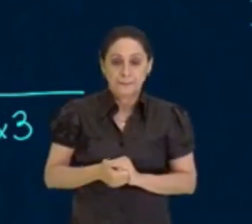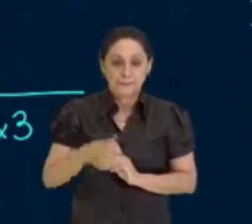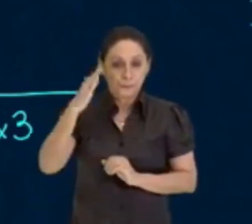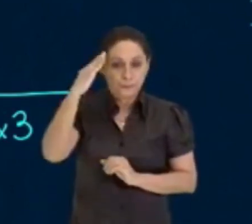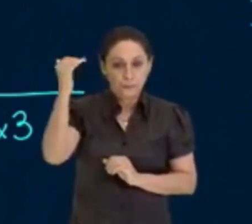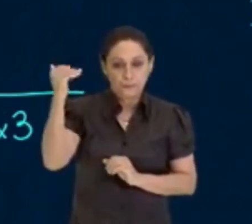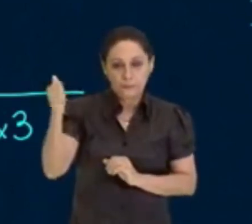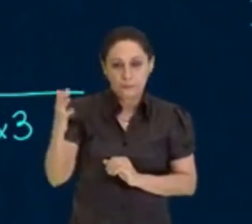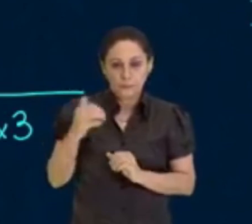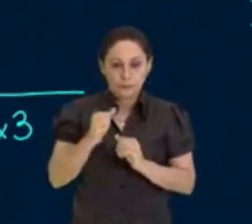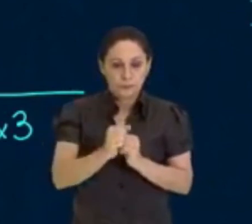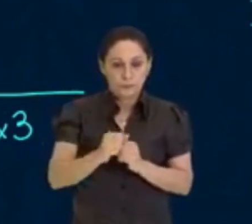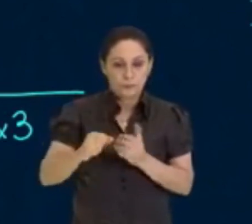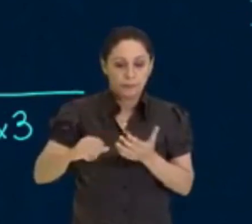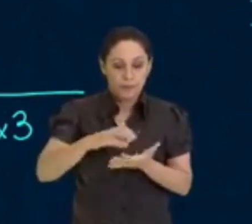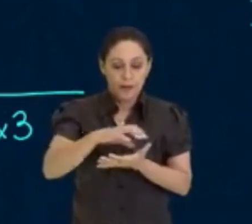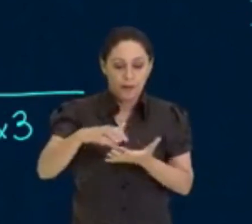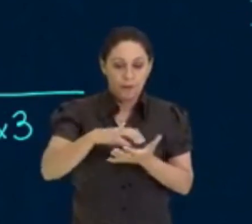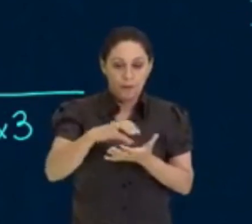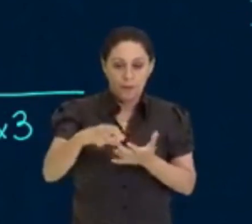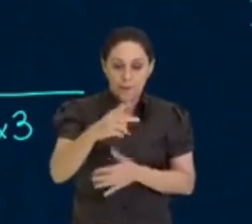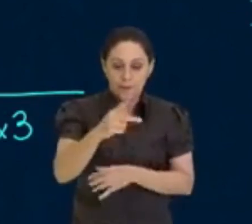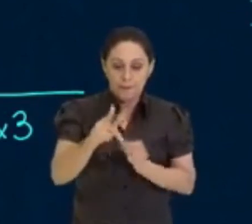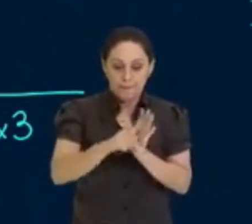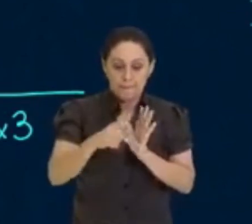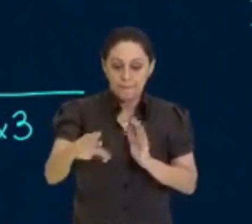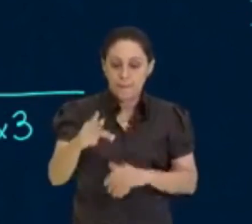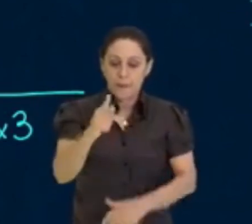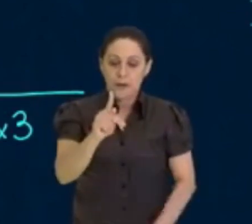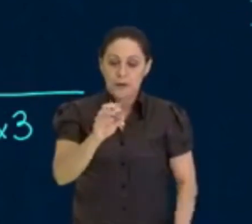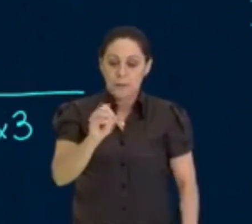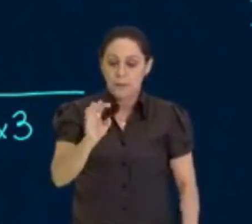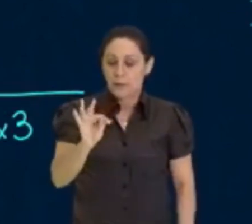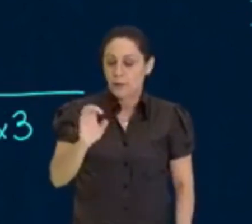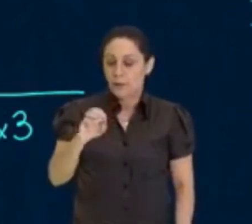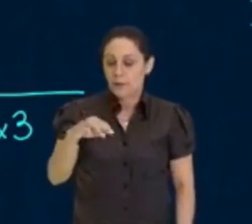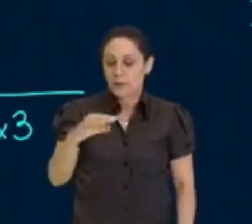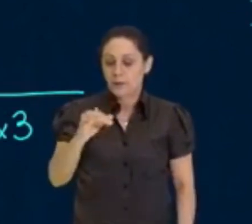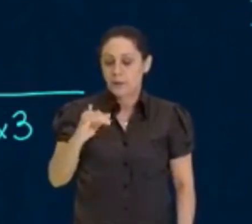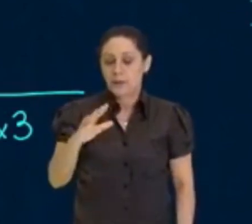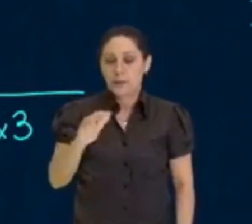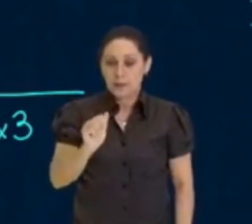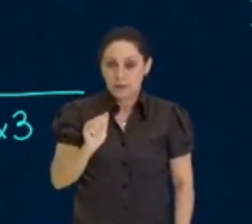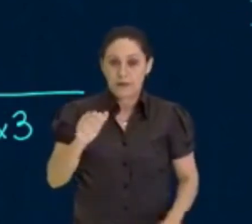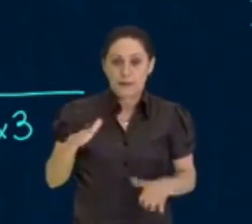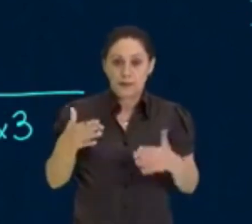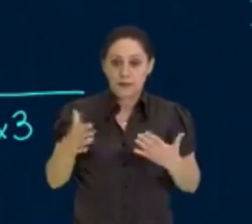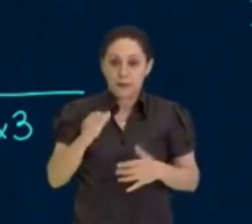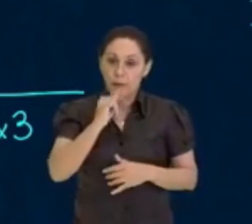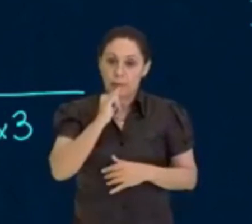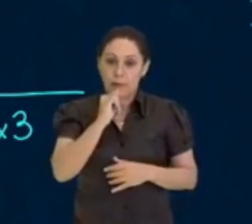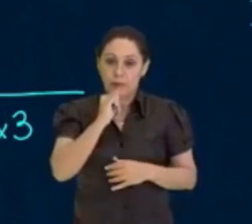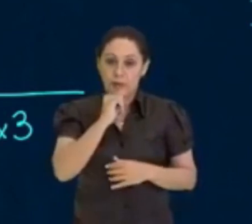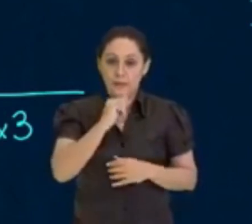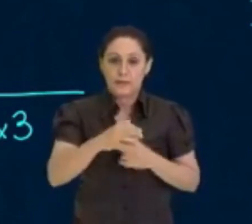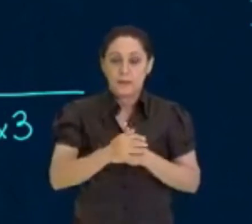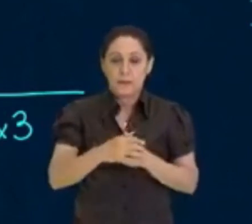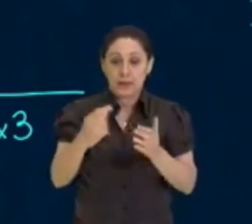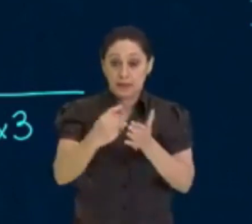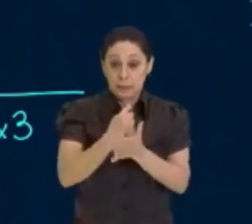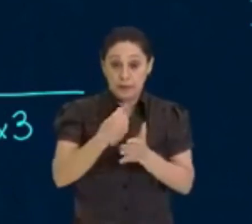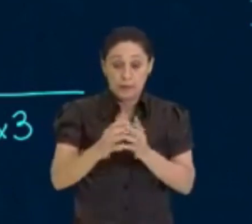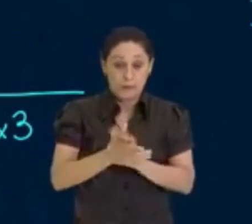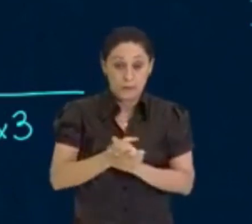forma da potência, então, bora lá, potência aqui, ó, eu tenho o seguinte, faz aquelas perguntinhas,